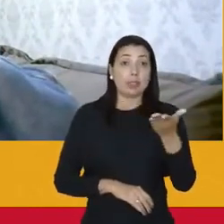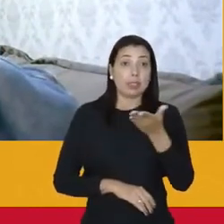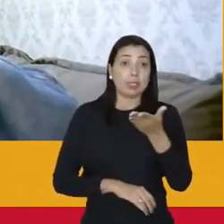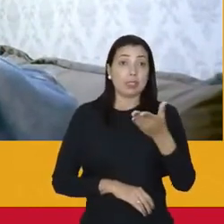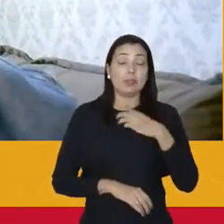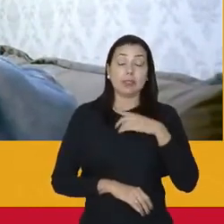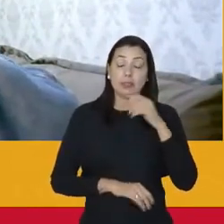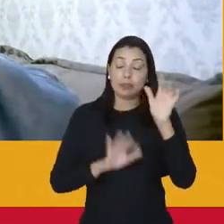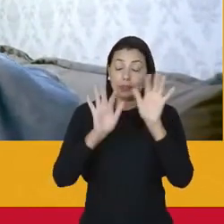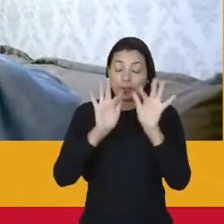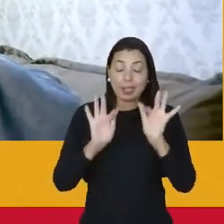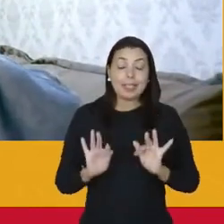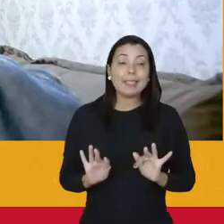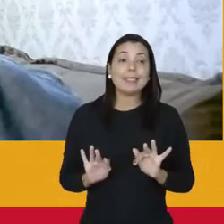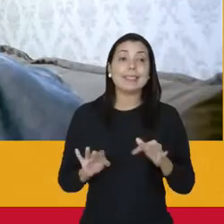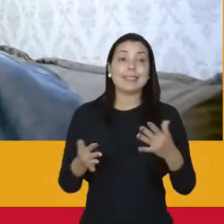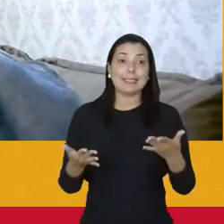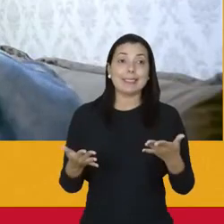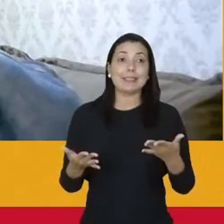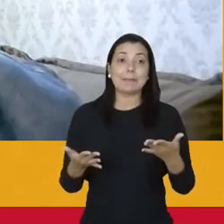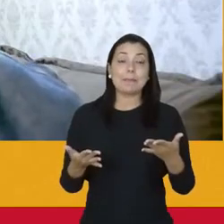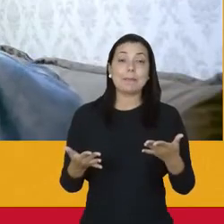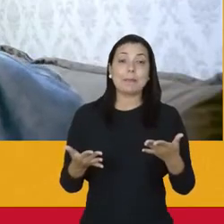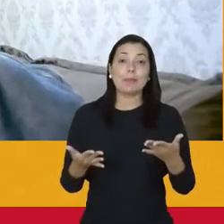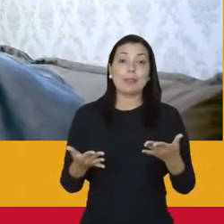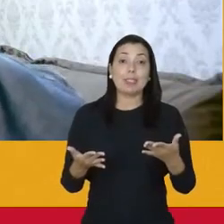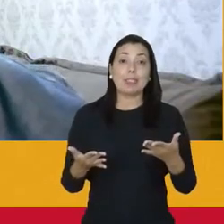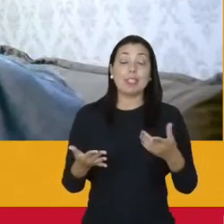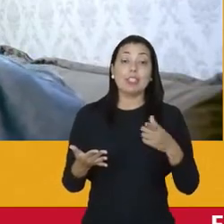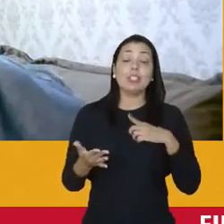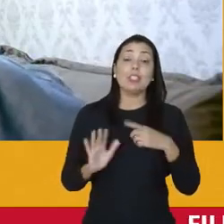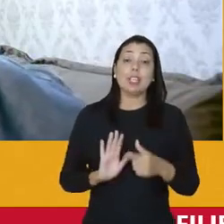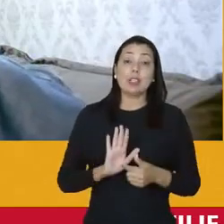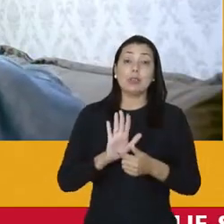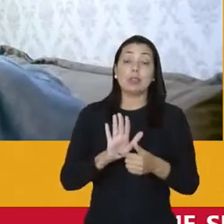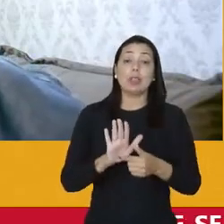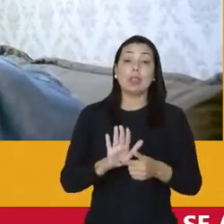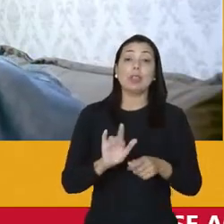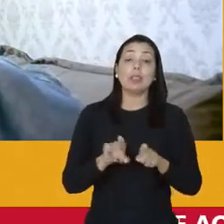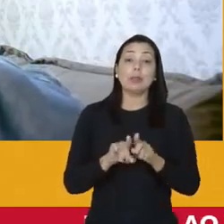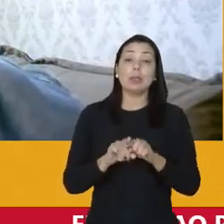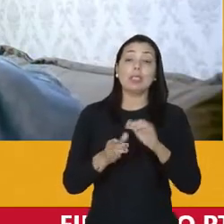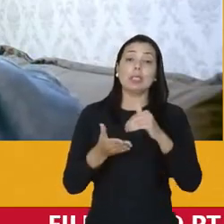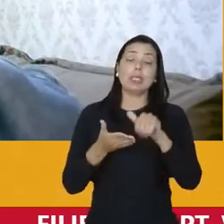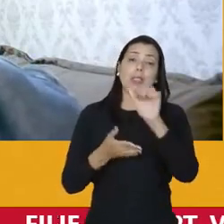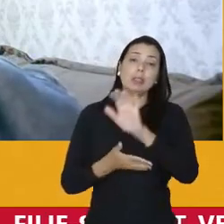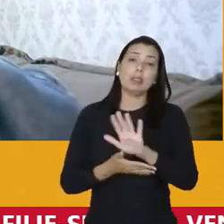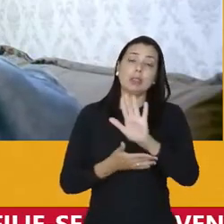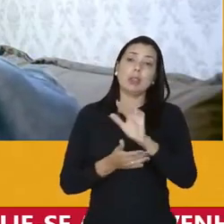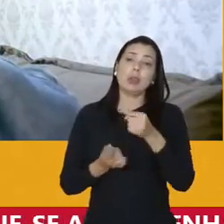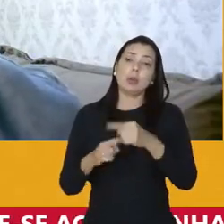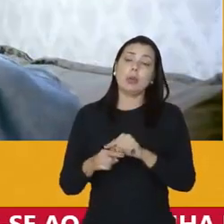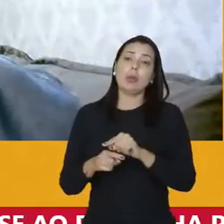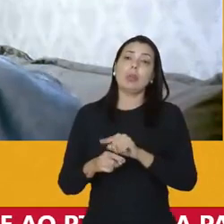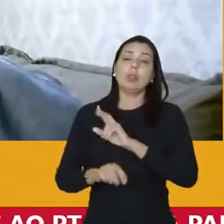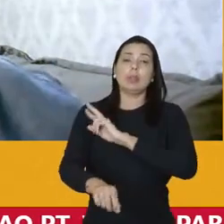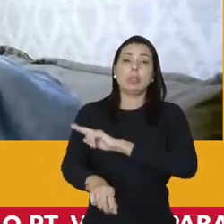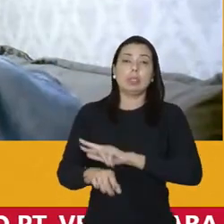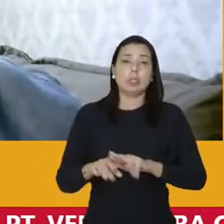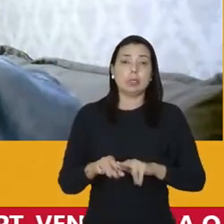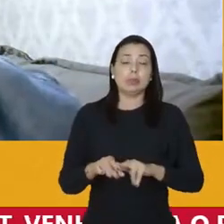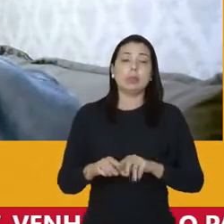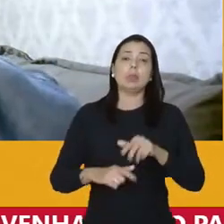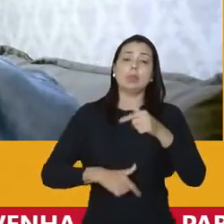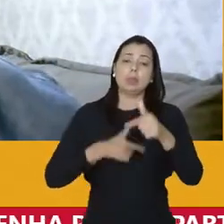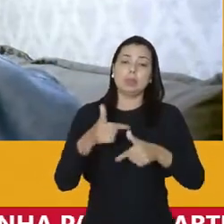que eu fico muito feliz de poder pegar de poder ajudar a contribuir enquanto secretário nacional de combate ao racismo com a